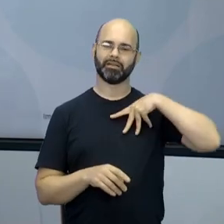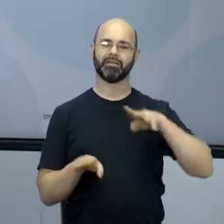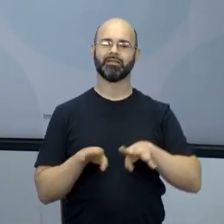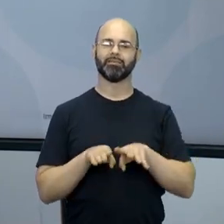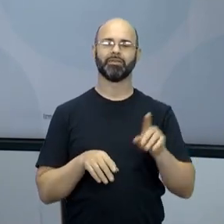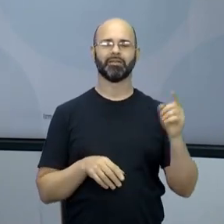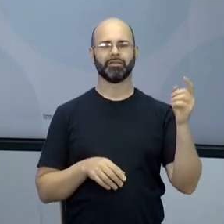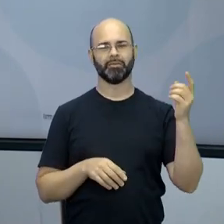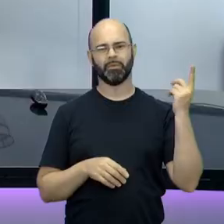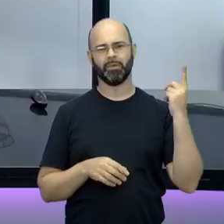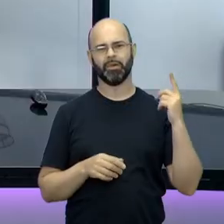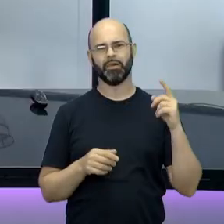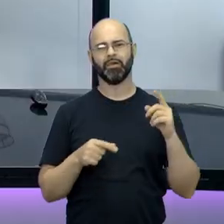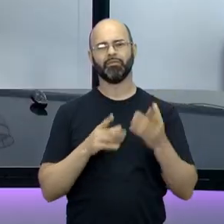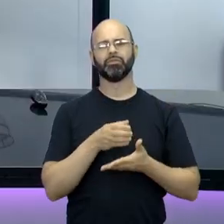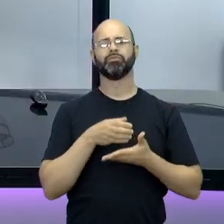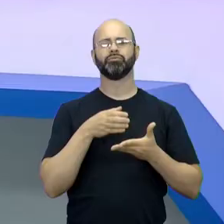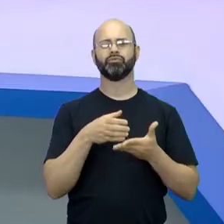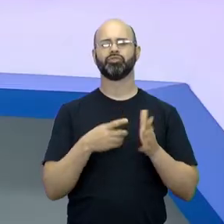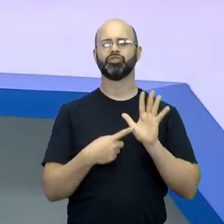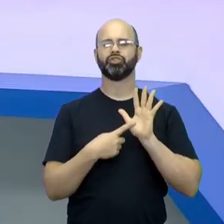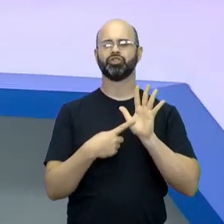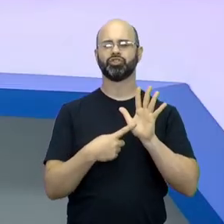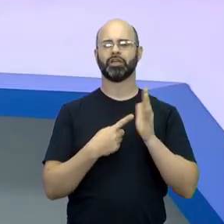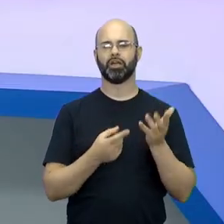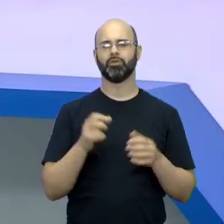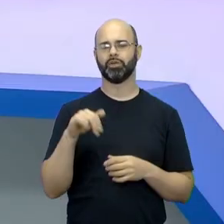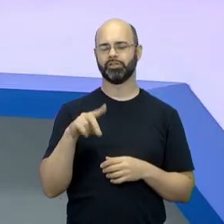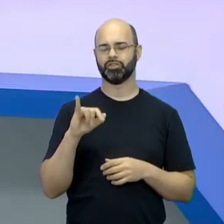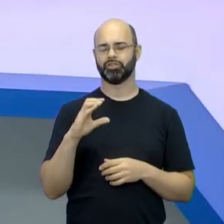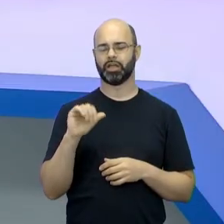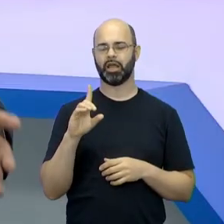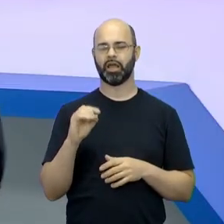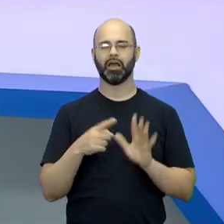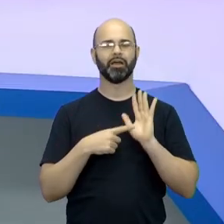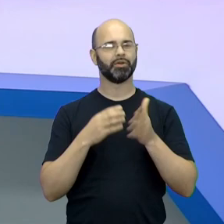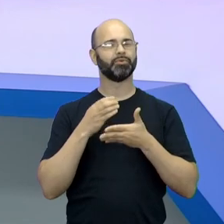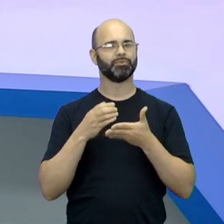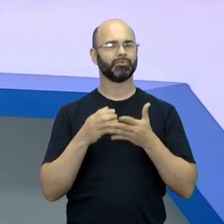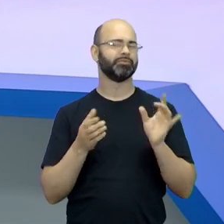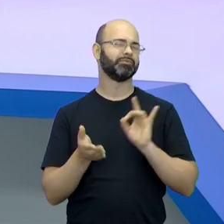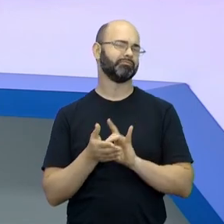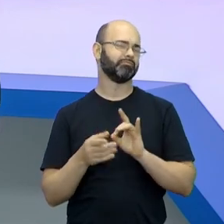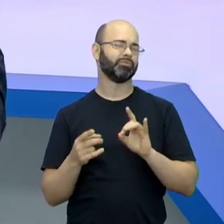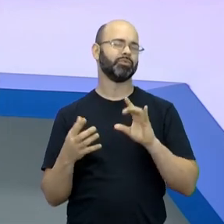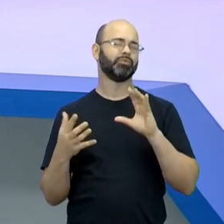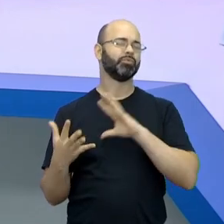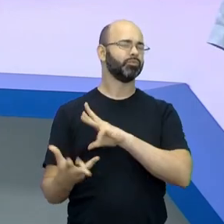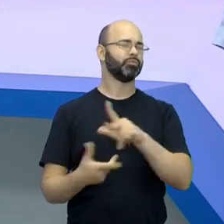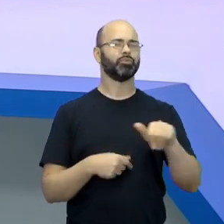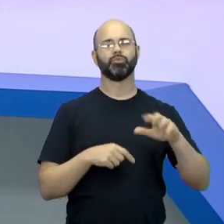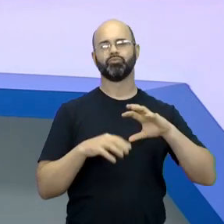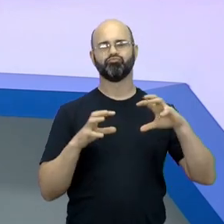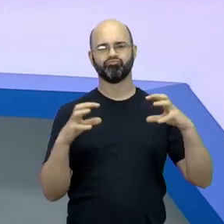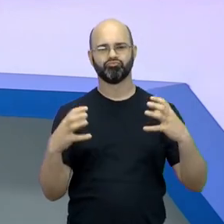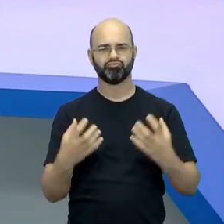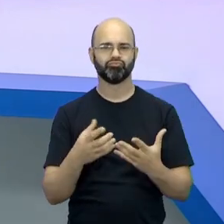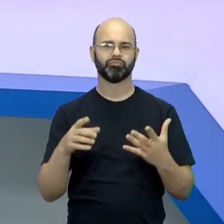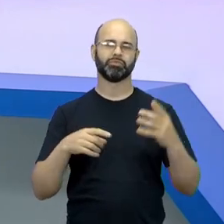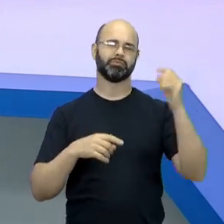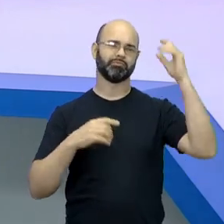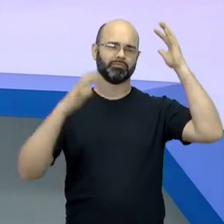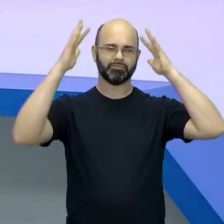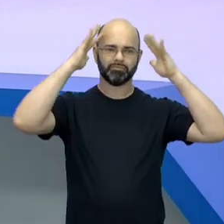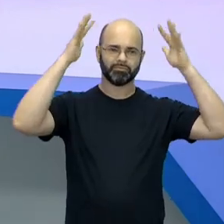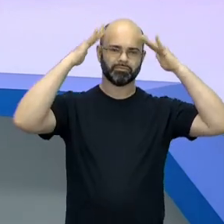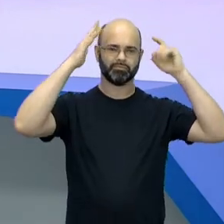Foi um filme de herói indicado ao Oscar. Exatamente. Mostra que a África pode ter histórias como todos os espaços do mundo têm as suas histórias, suas imaginações, suas